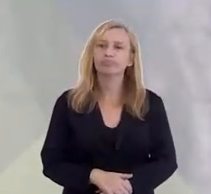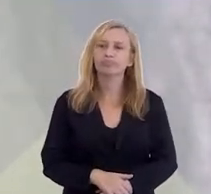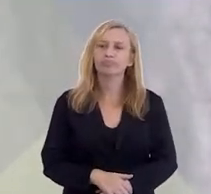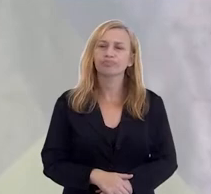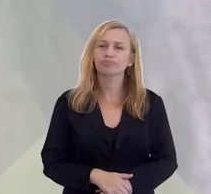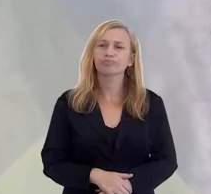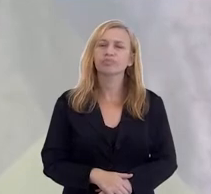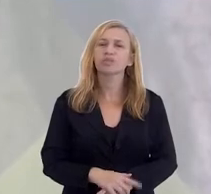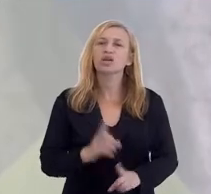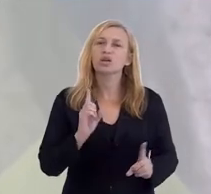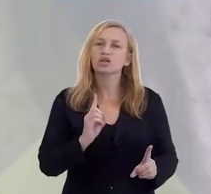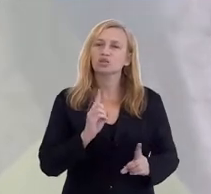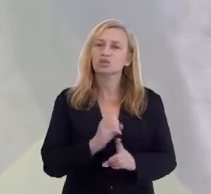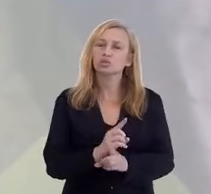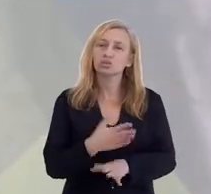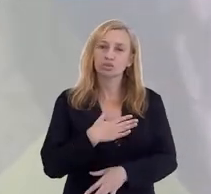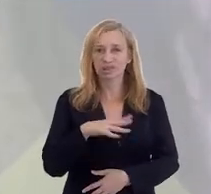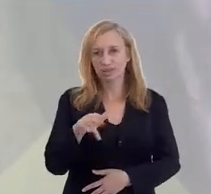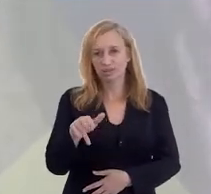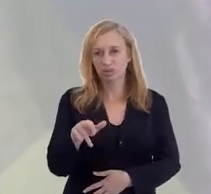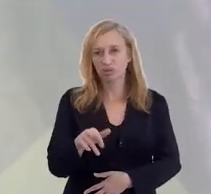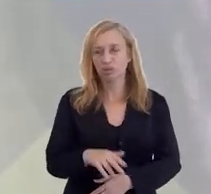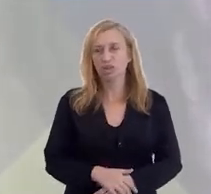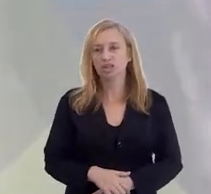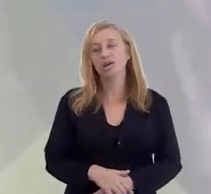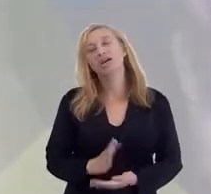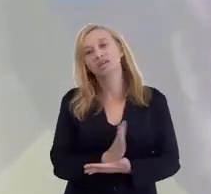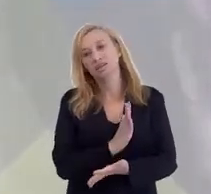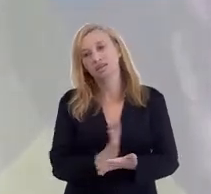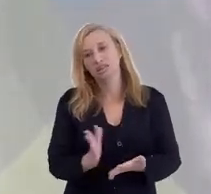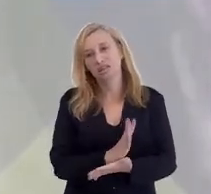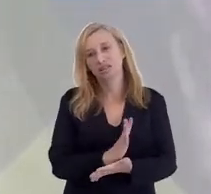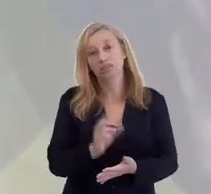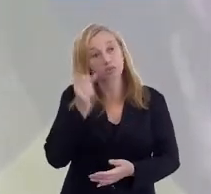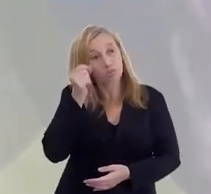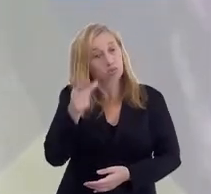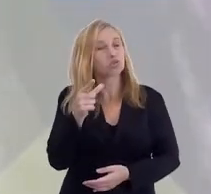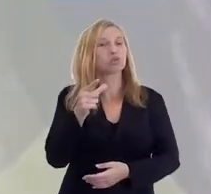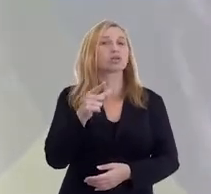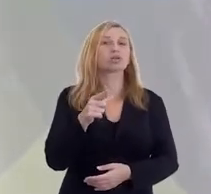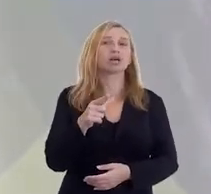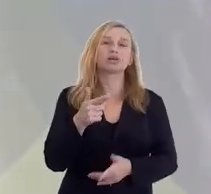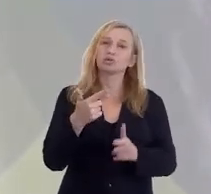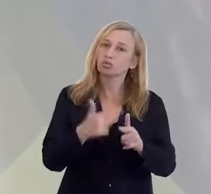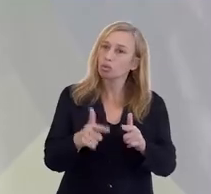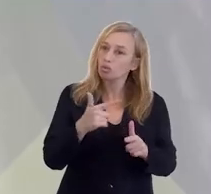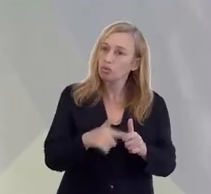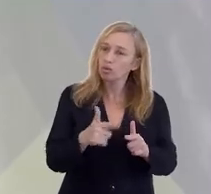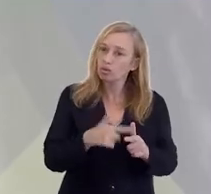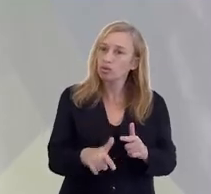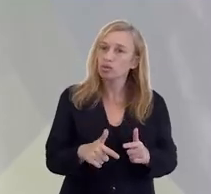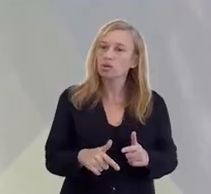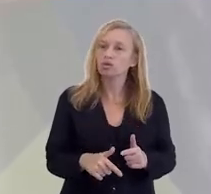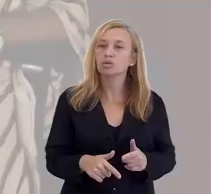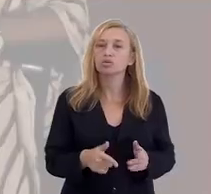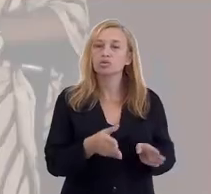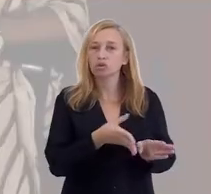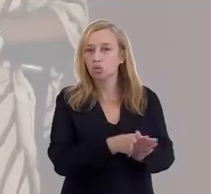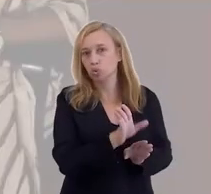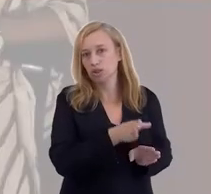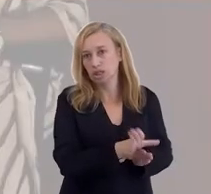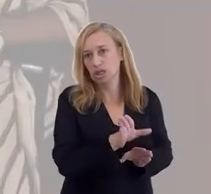E esses encontros, meus irmãos, são muitas vezes para nos alertar dos problemas, nos dar